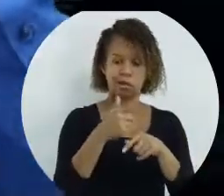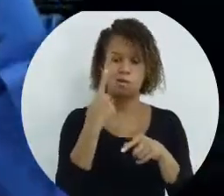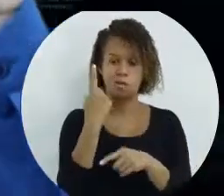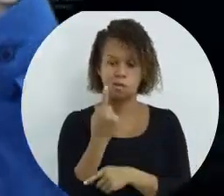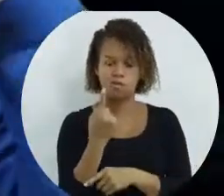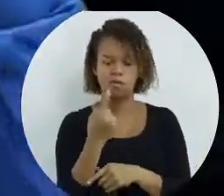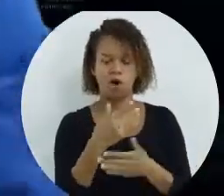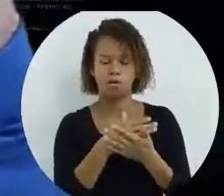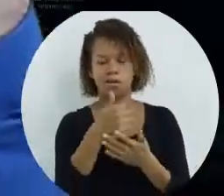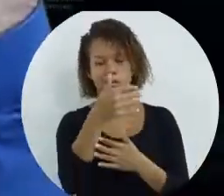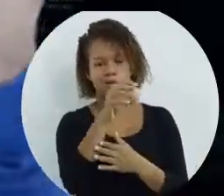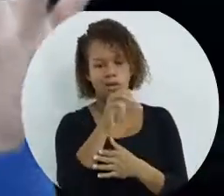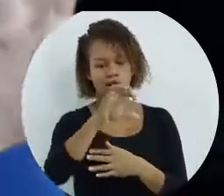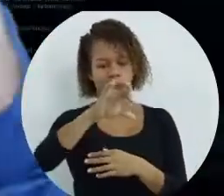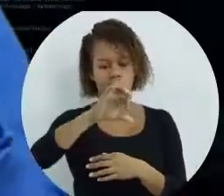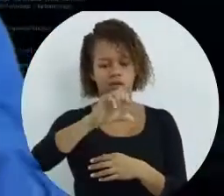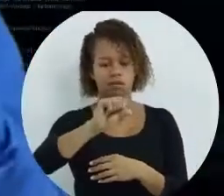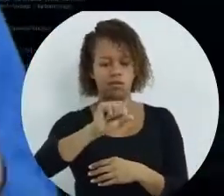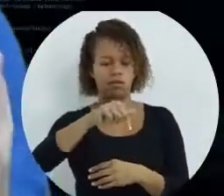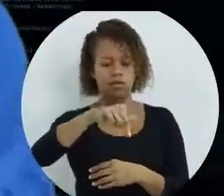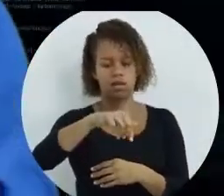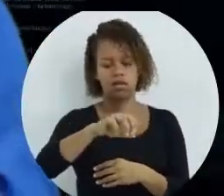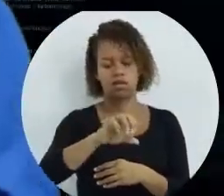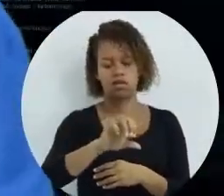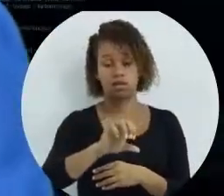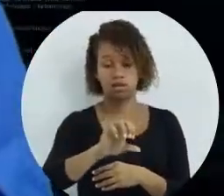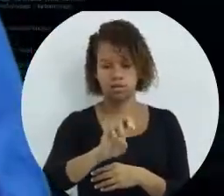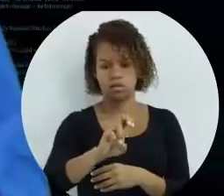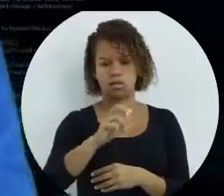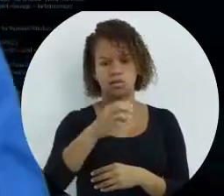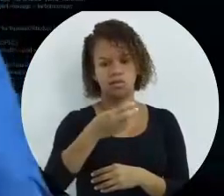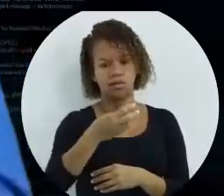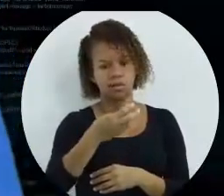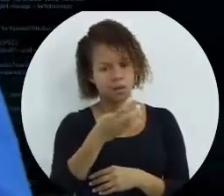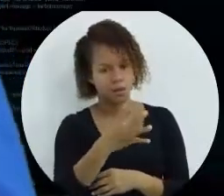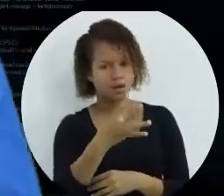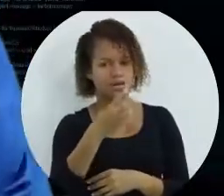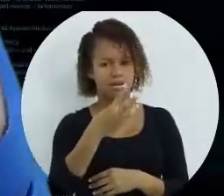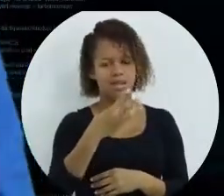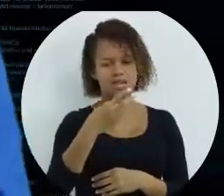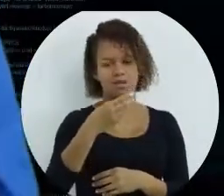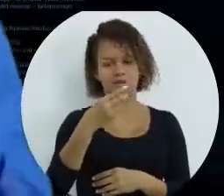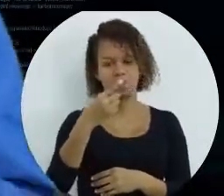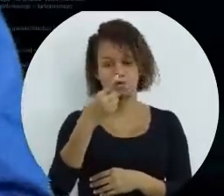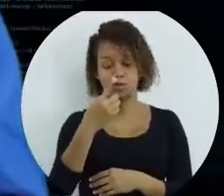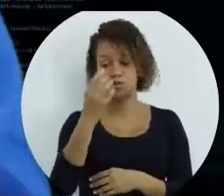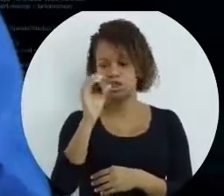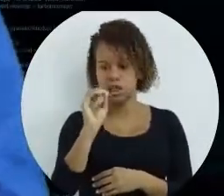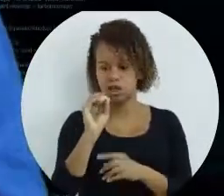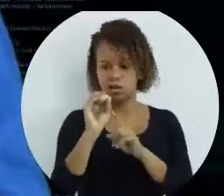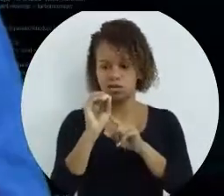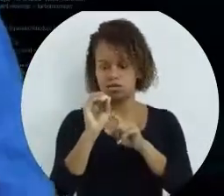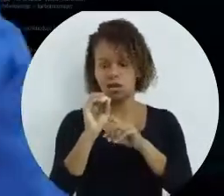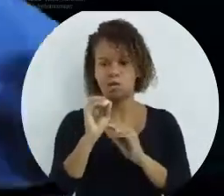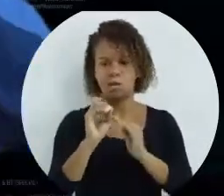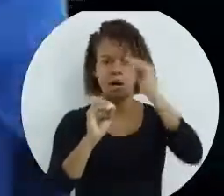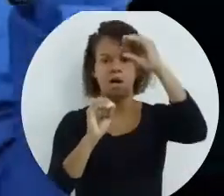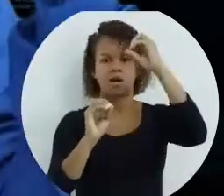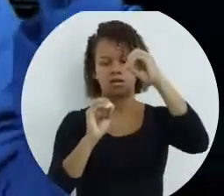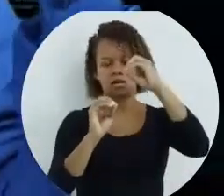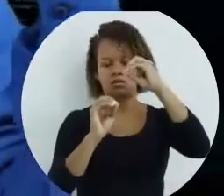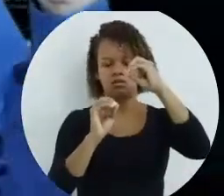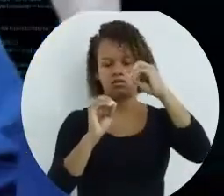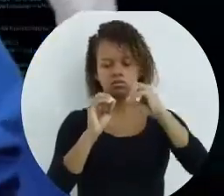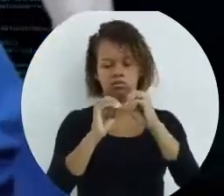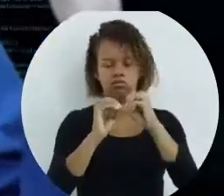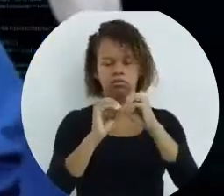Então, ele começa com 10, 9, 8, 7, 6, 5, 4, 3, 2, 1, 0. Zero não é maior do que zero. E